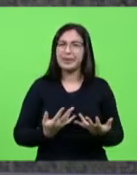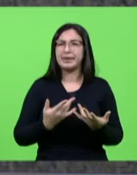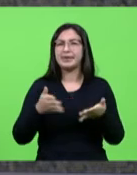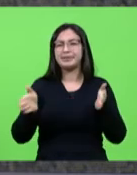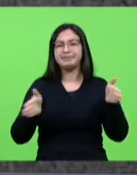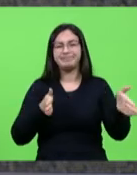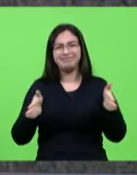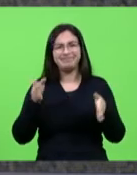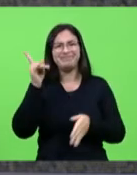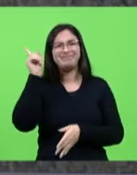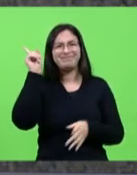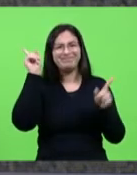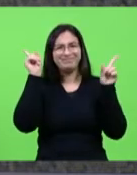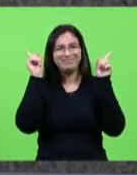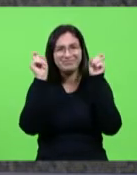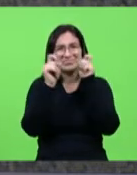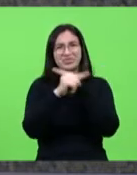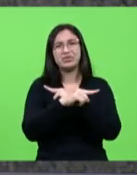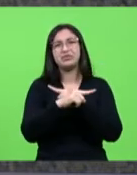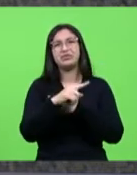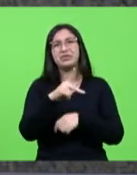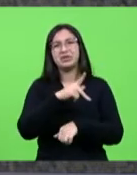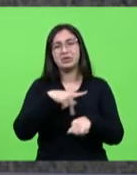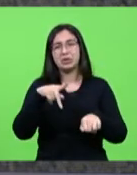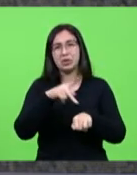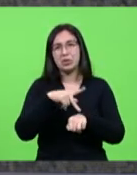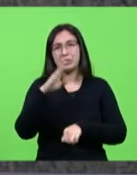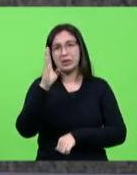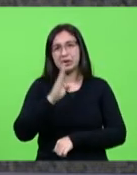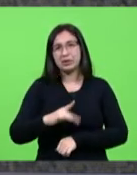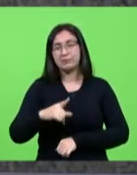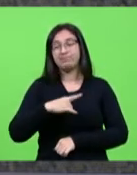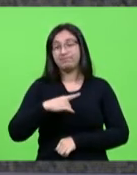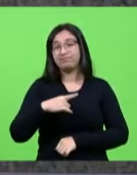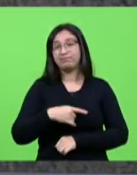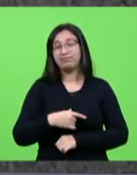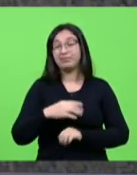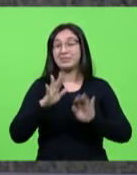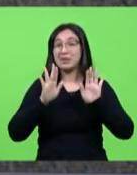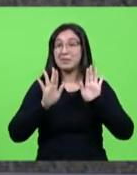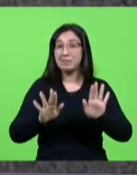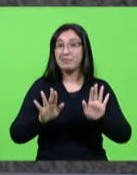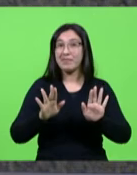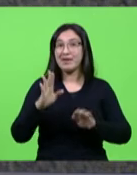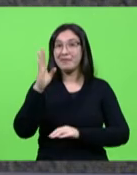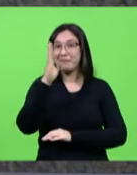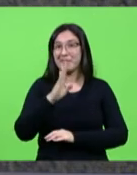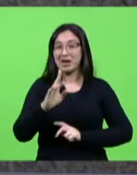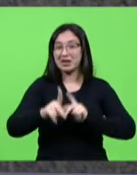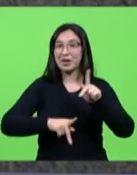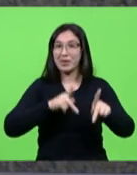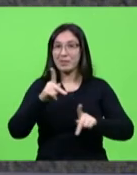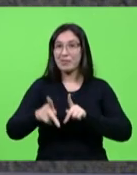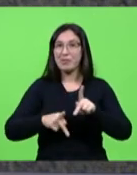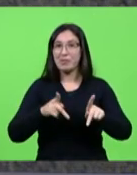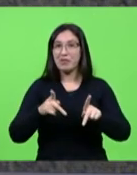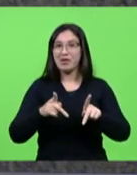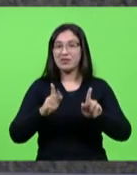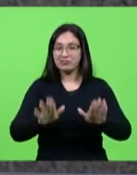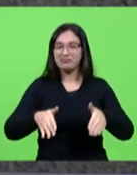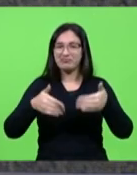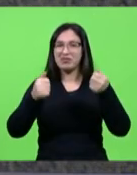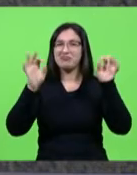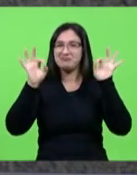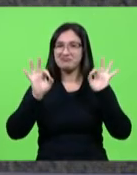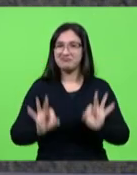difícil porque passa o nosso país mas eu acredito que o povo brasileiro vai dar volta por cima muito obrigada deputado